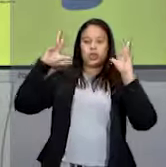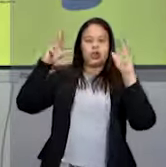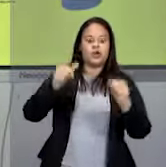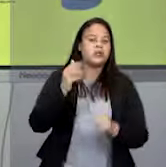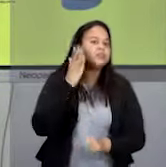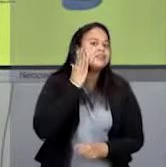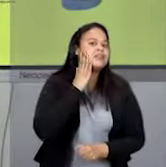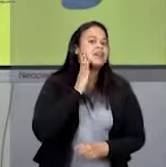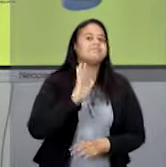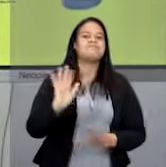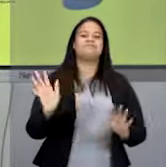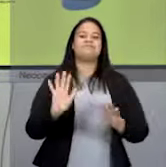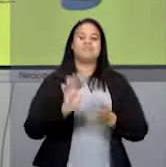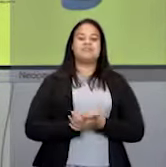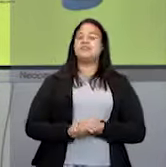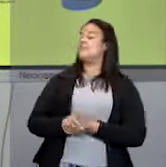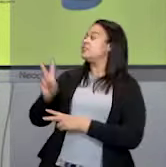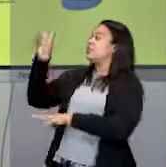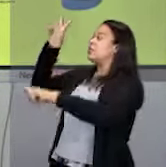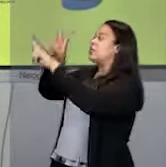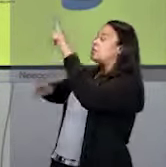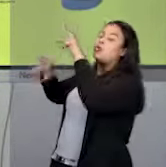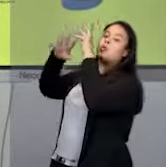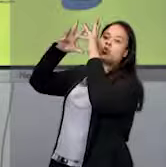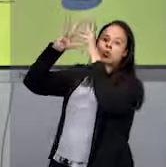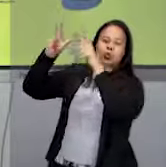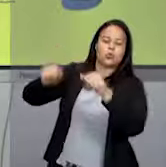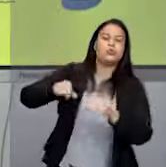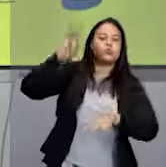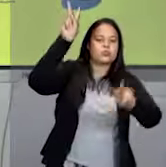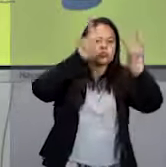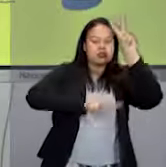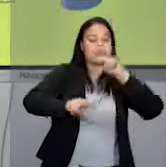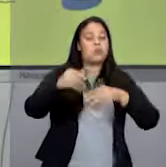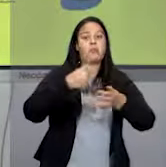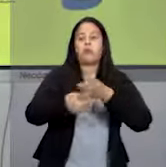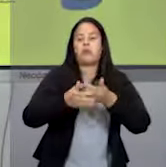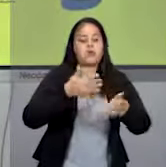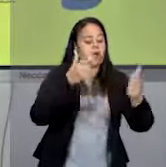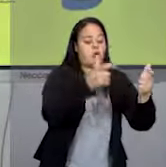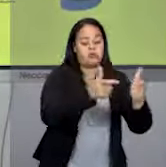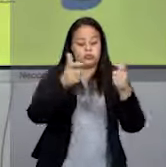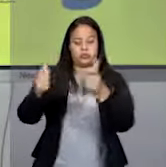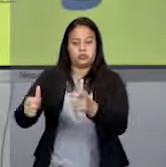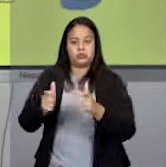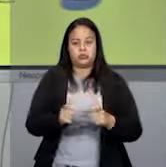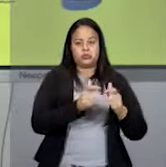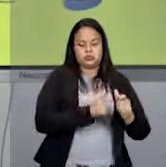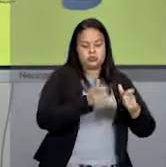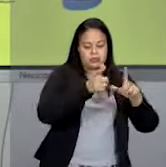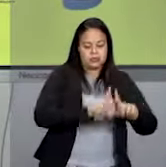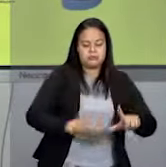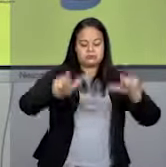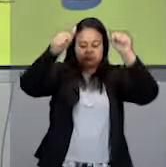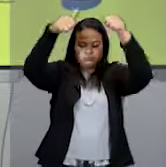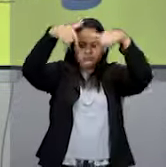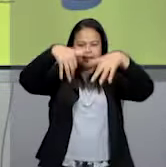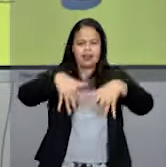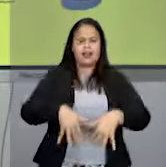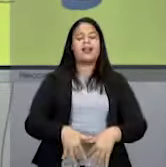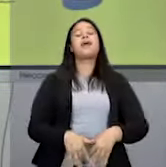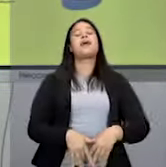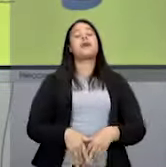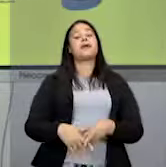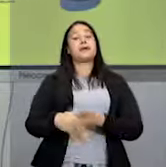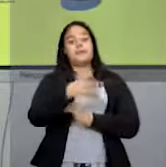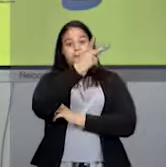Isso aqui é uma leitura universal. Em qualquer lugar que você apresenta uma partitura, o artista